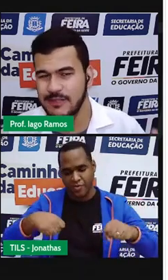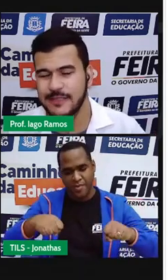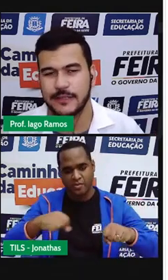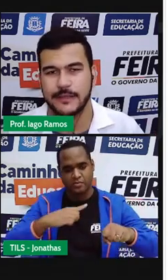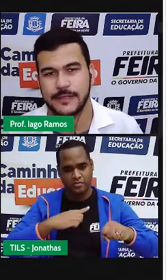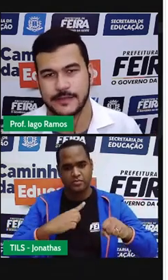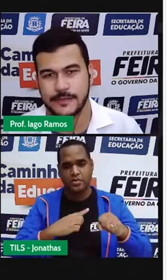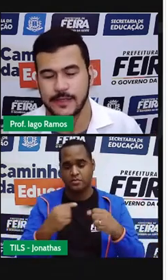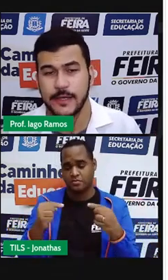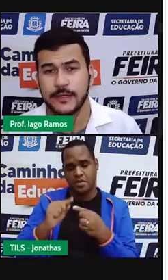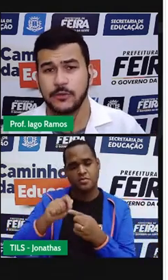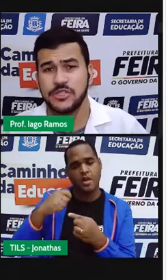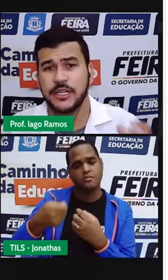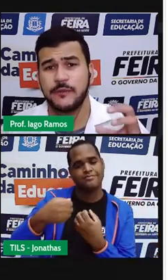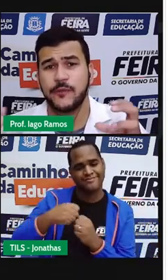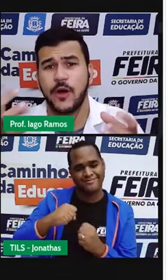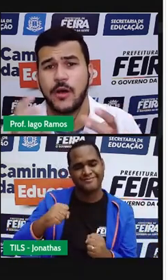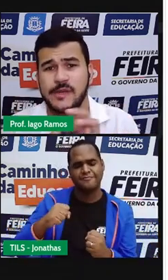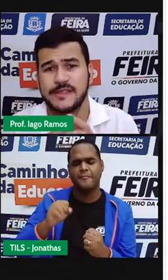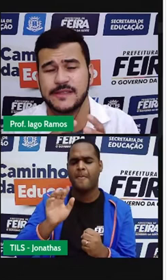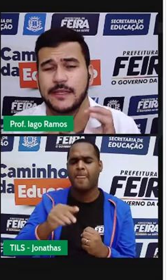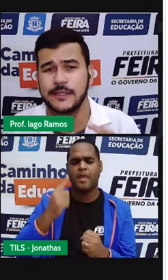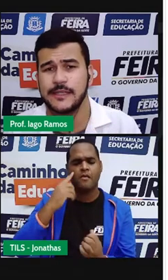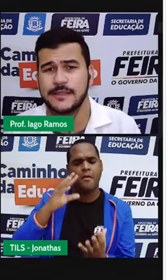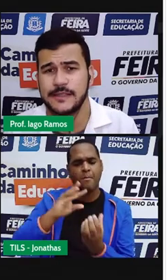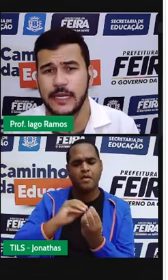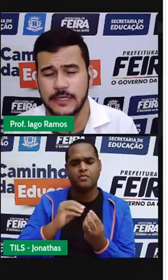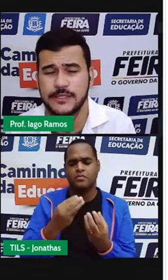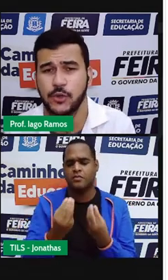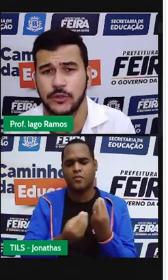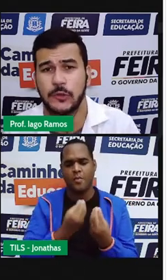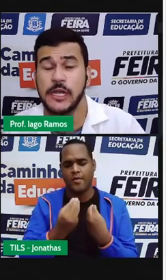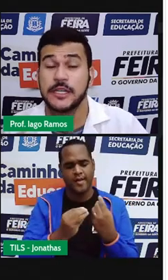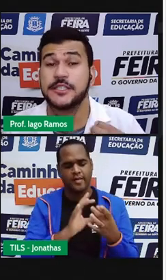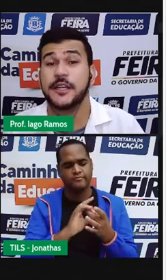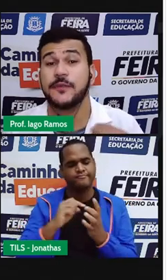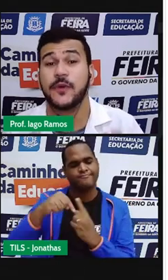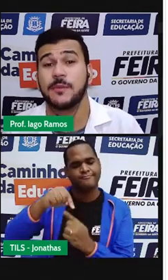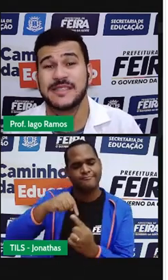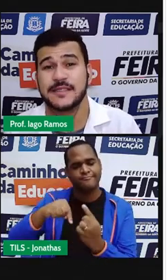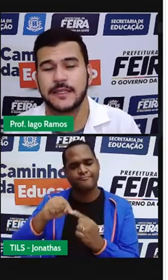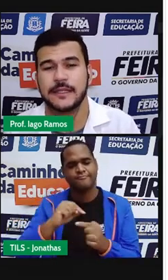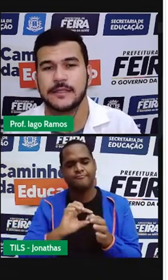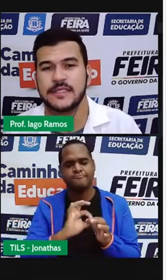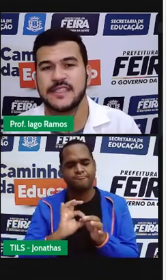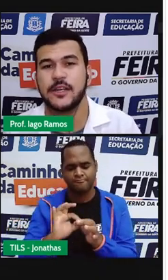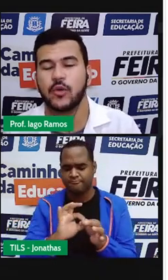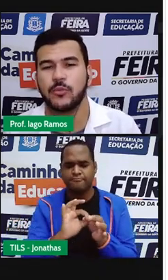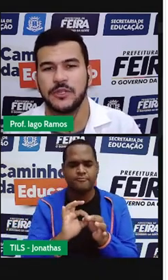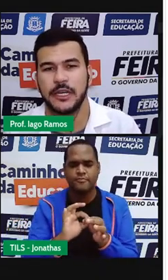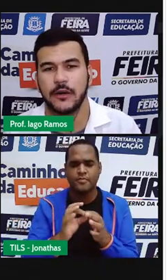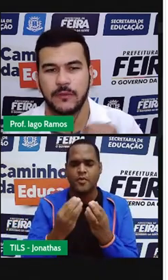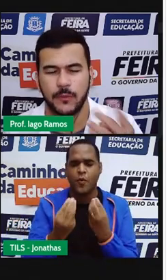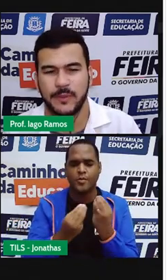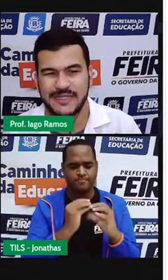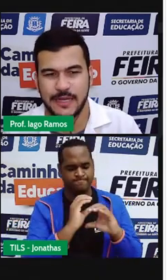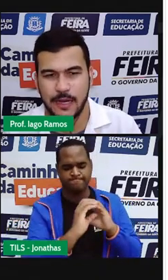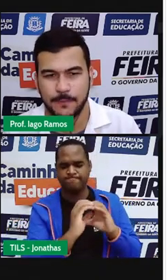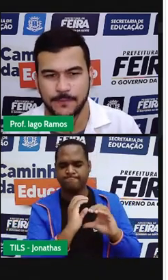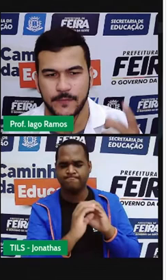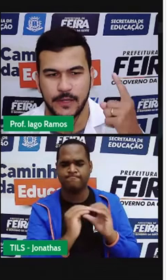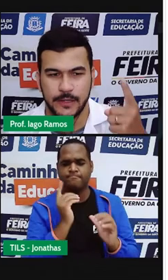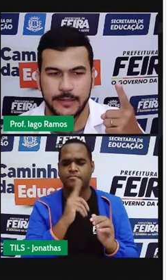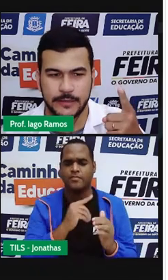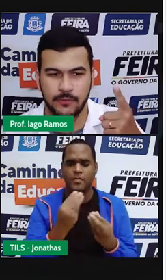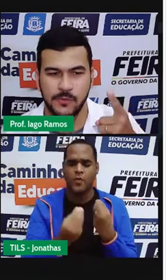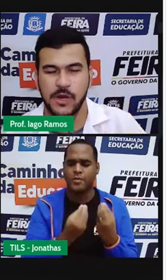Essas são as grandezas. Então, de que forma essas grandezas se relacionam? De que forma essas grandezas se comunicam? Vamos pensar?